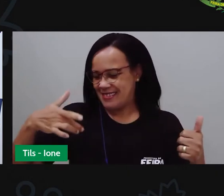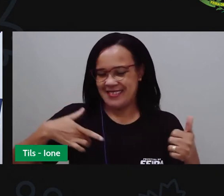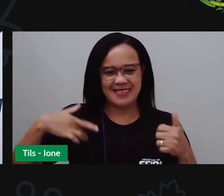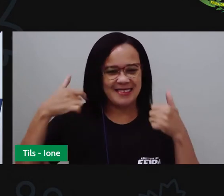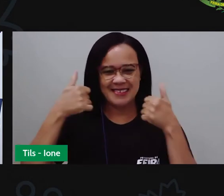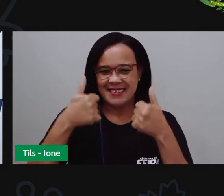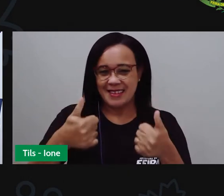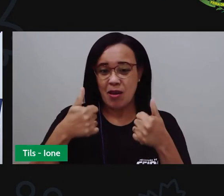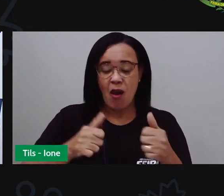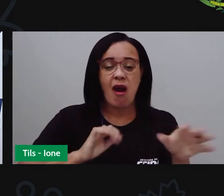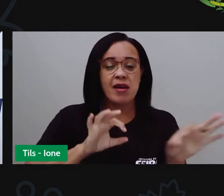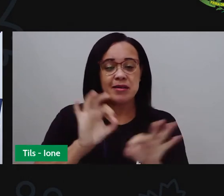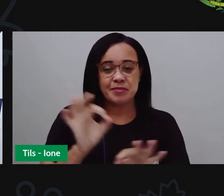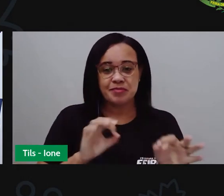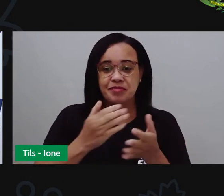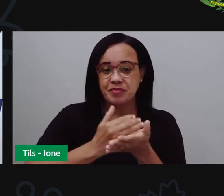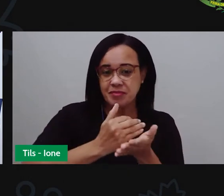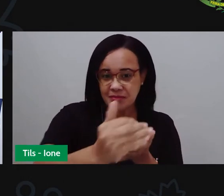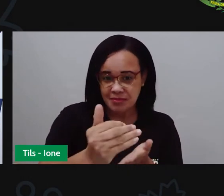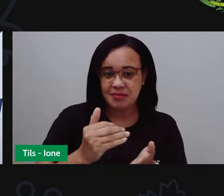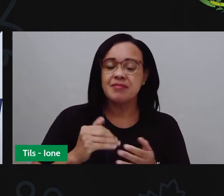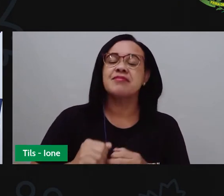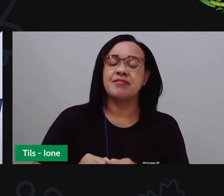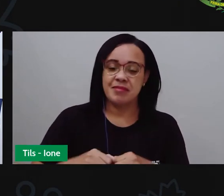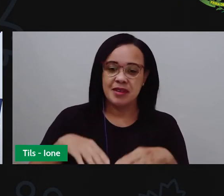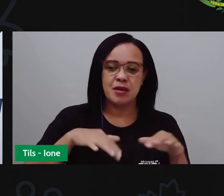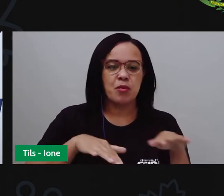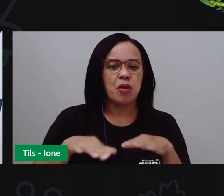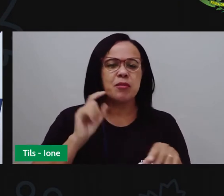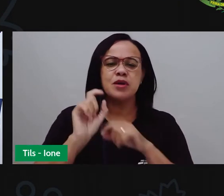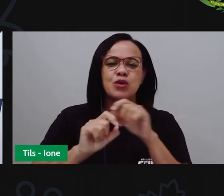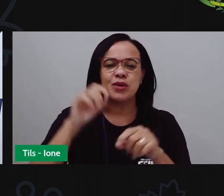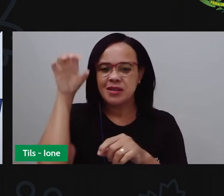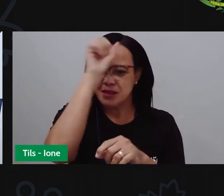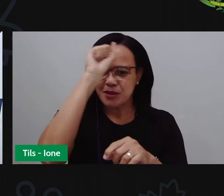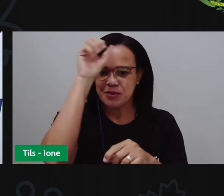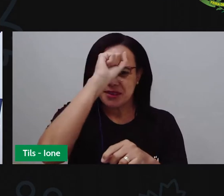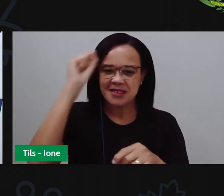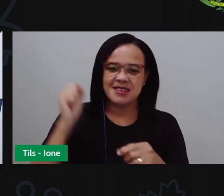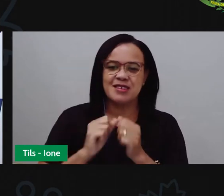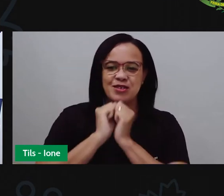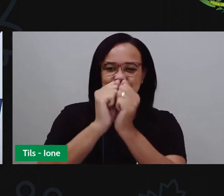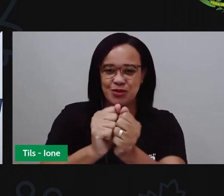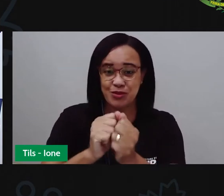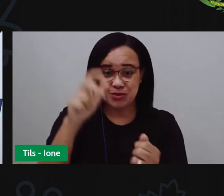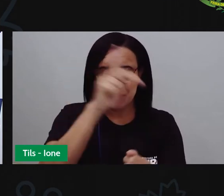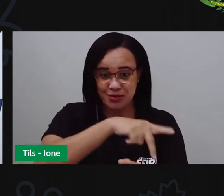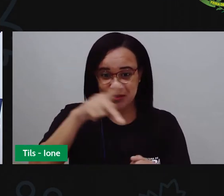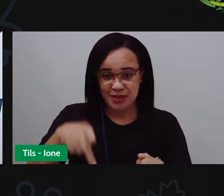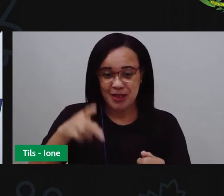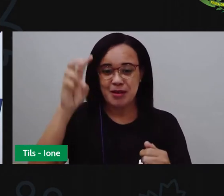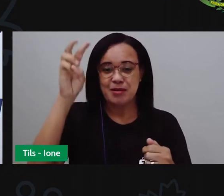e preparados para começar mais um momento de aprendizado aqui comigo, Pró-Marcela.